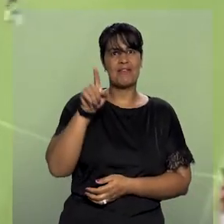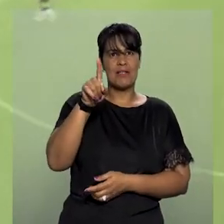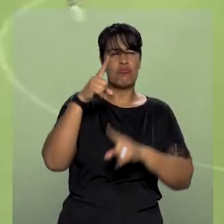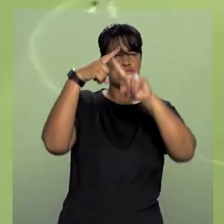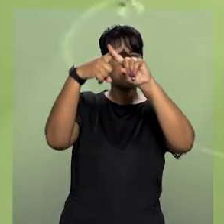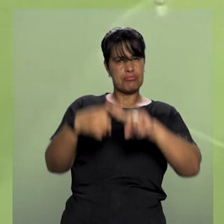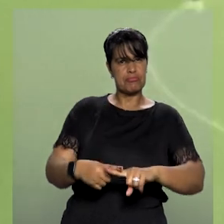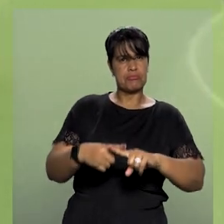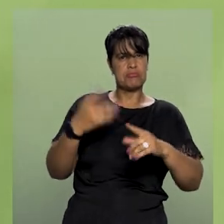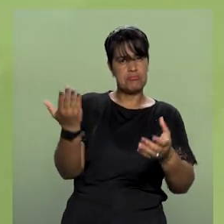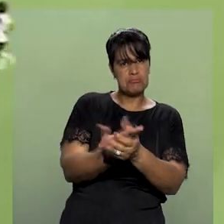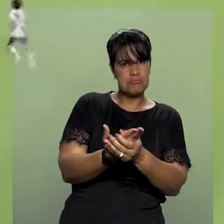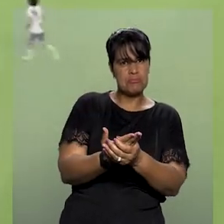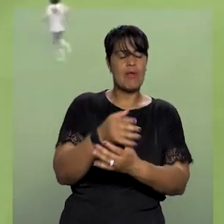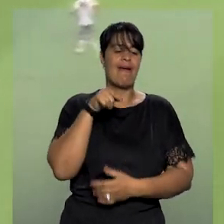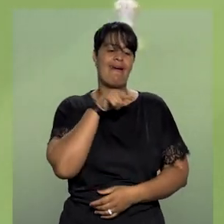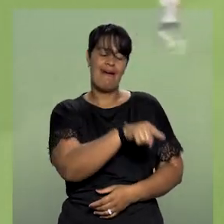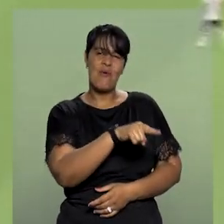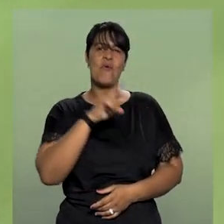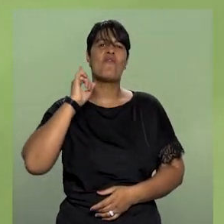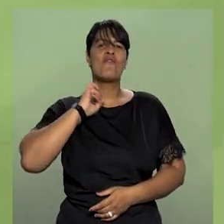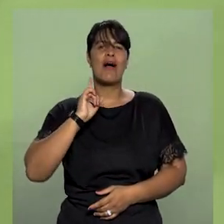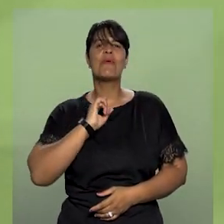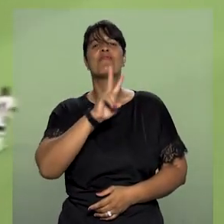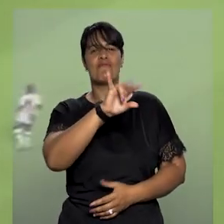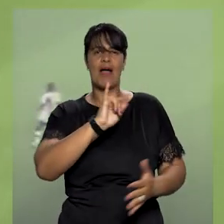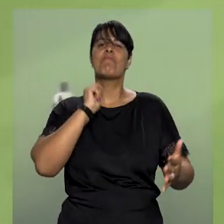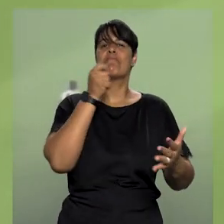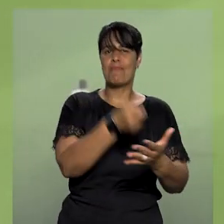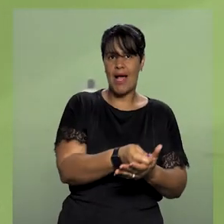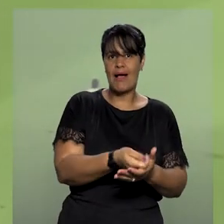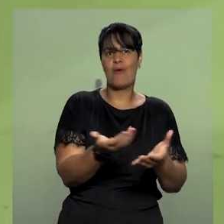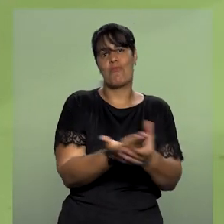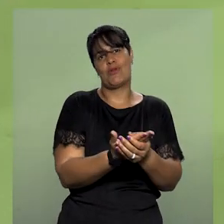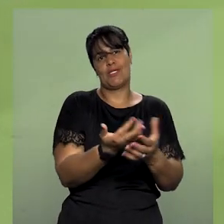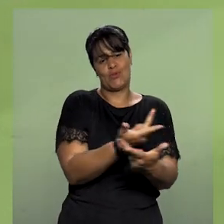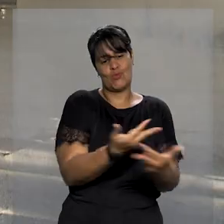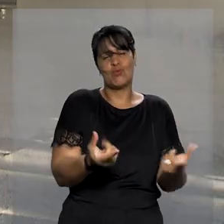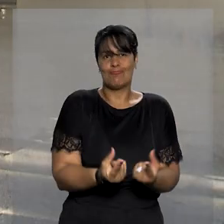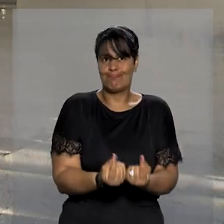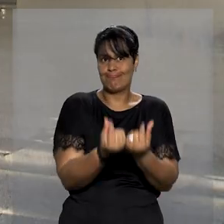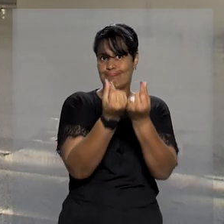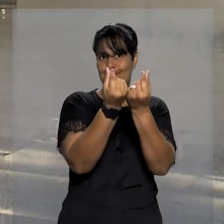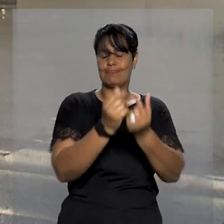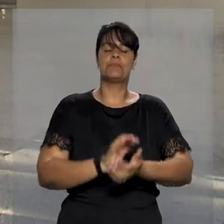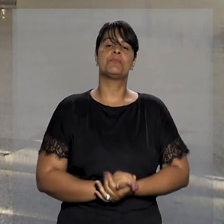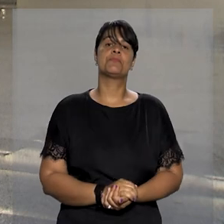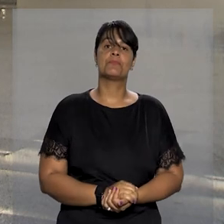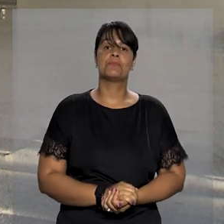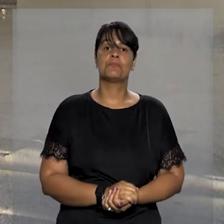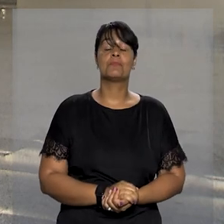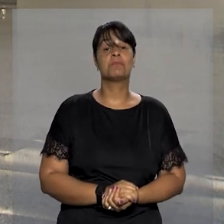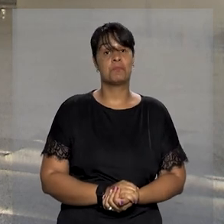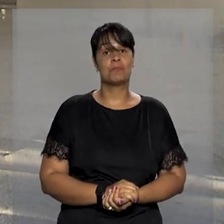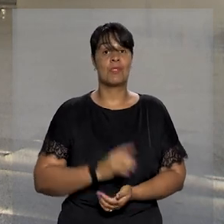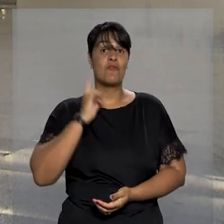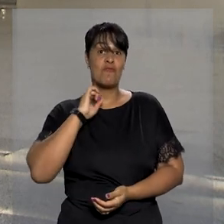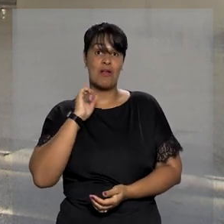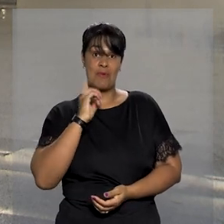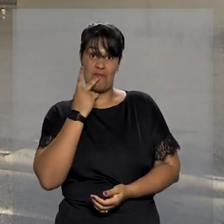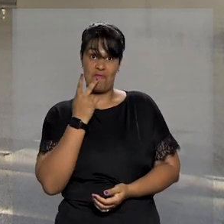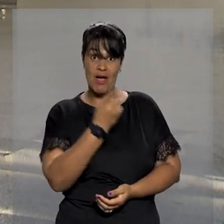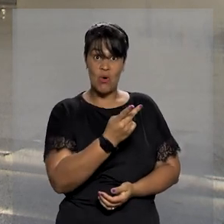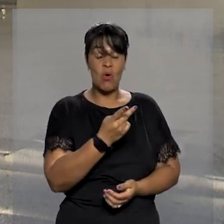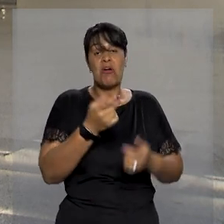Federação venceu a disputa arbitral e o clube foi condenado a pagar as custas do processo. Aqui no Superior Tribunal de Justiça, o